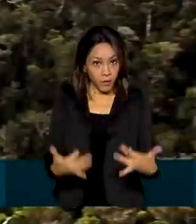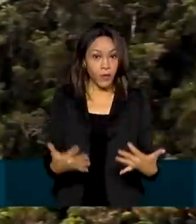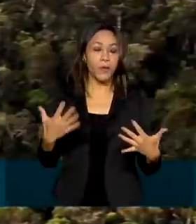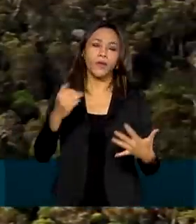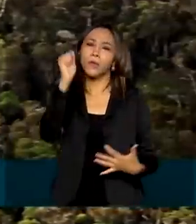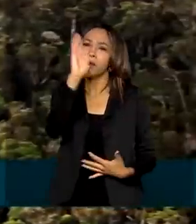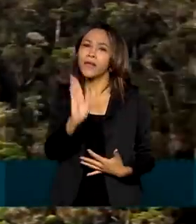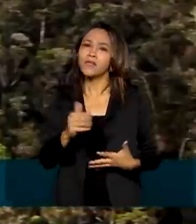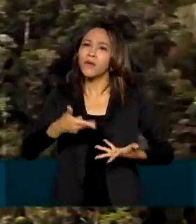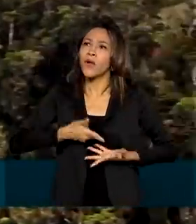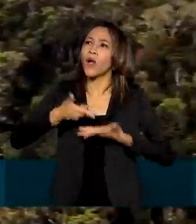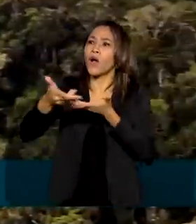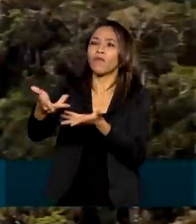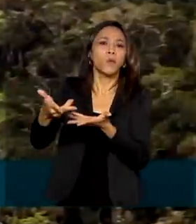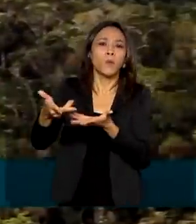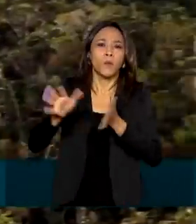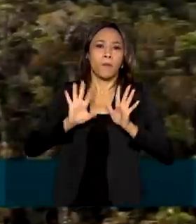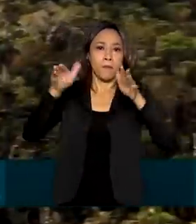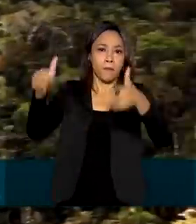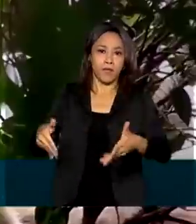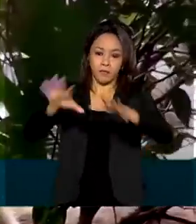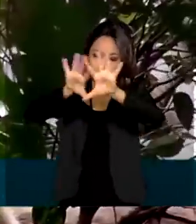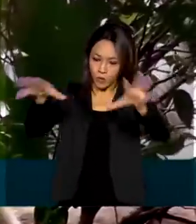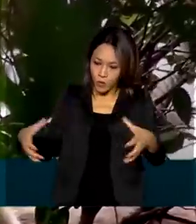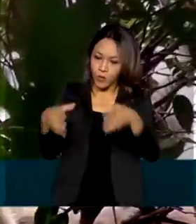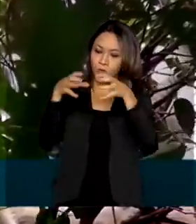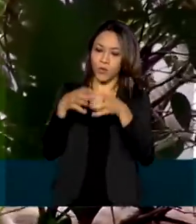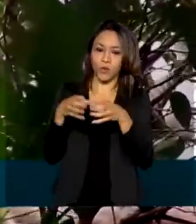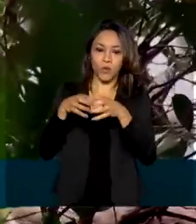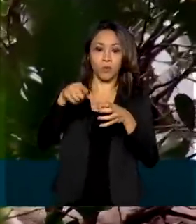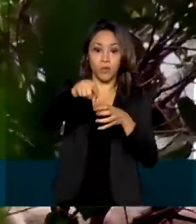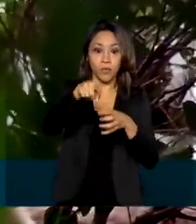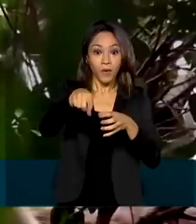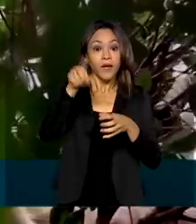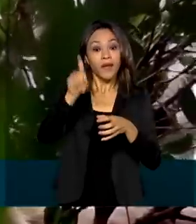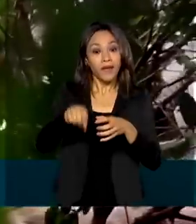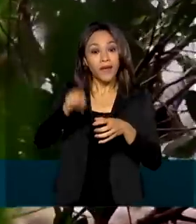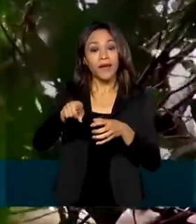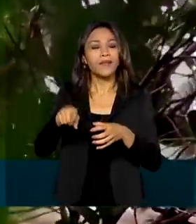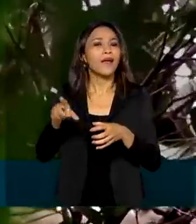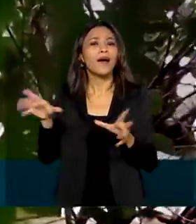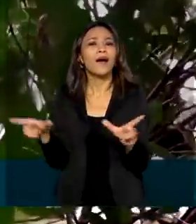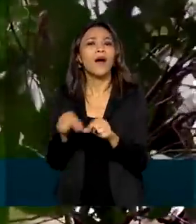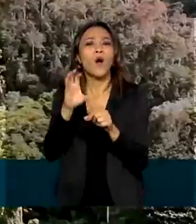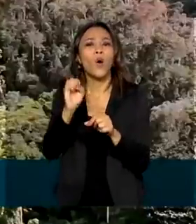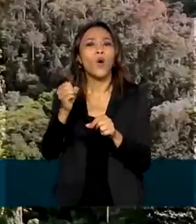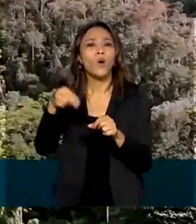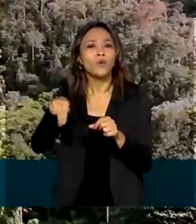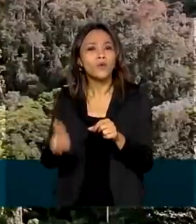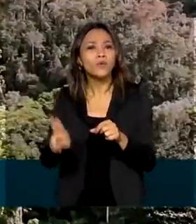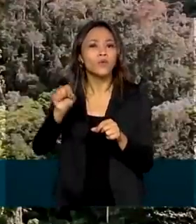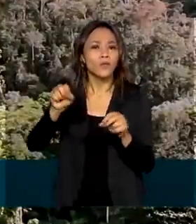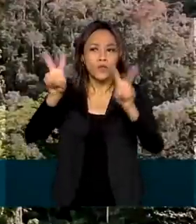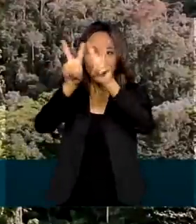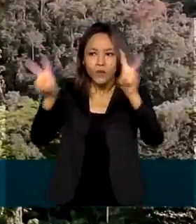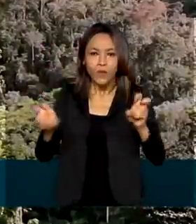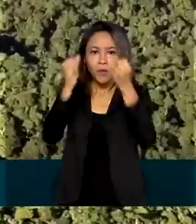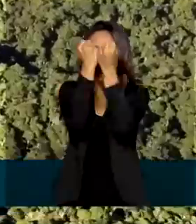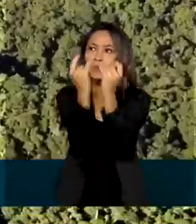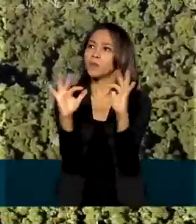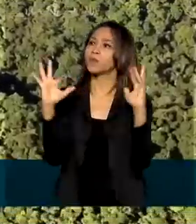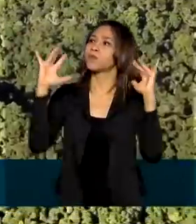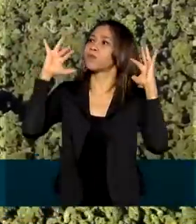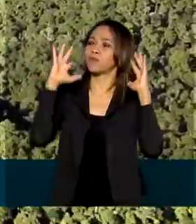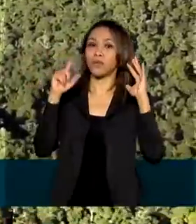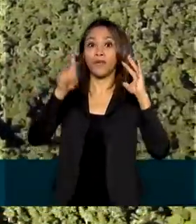convidado para participar da Cúpula da Terra, Conferência das Nações Unidas sobre o Meio Ambiente, que será realizada em